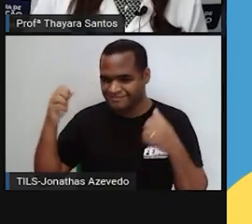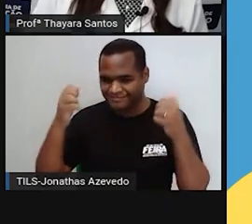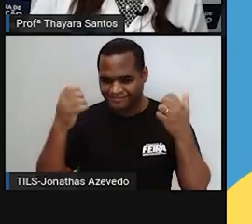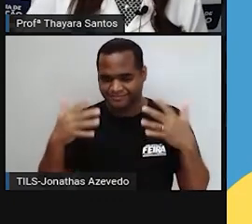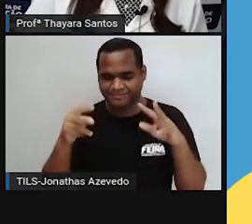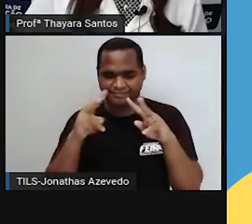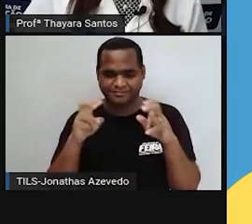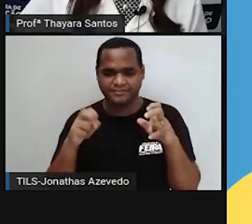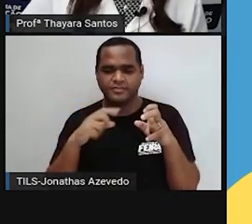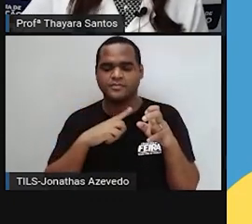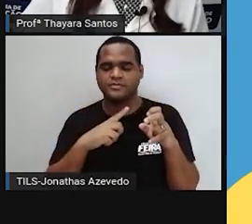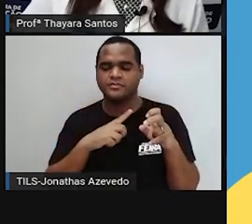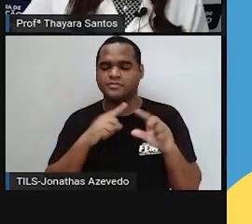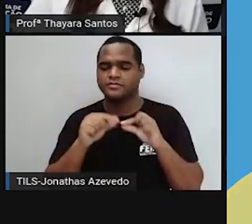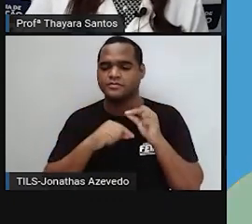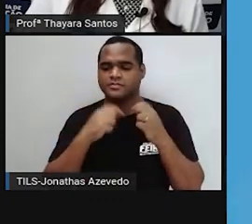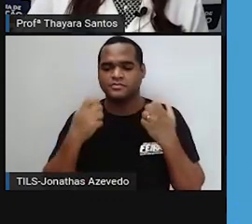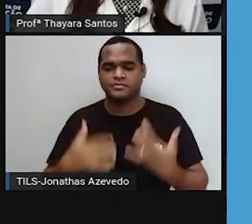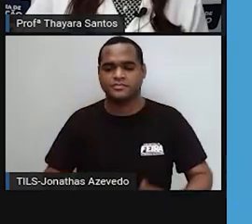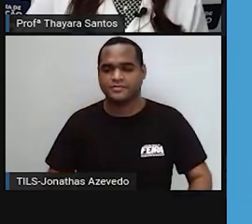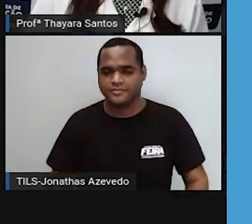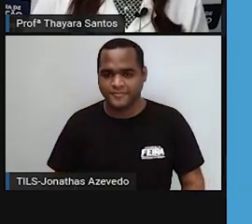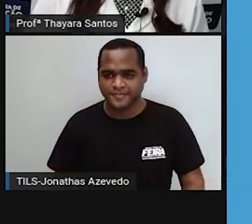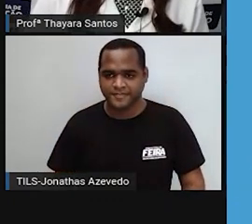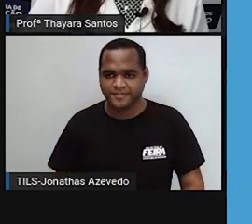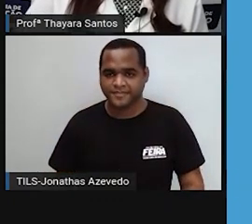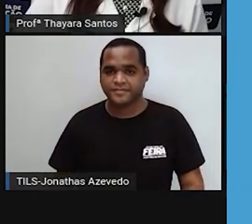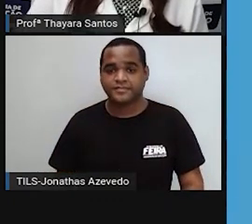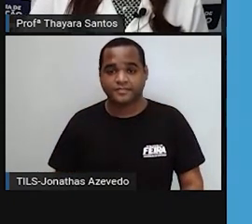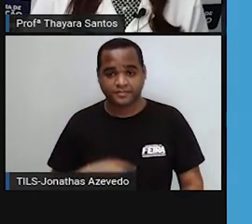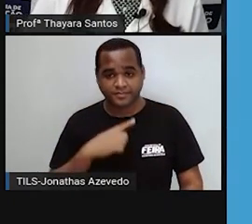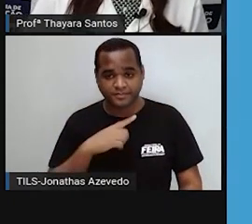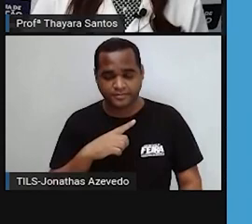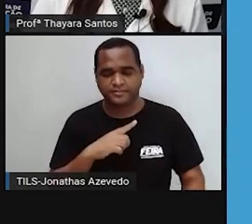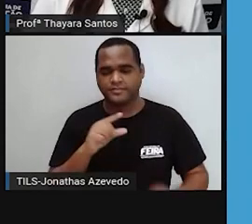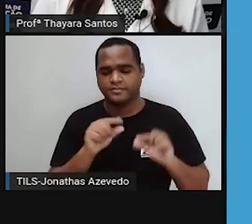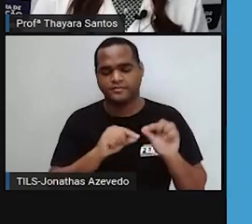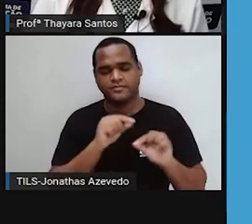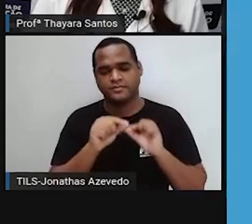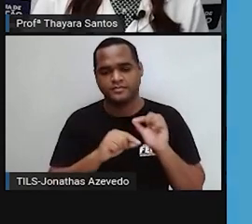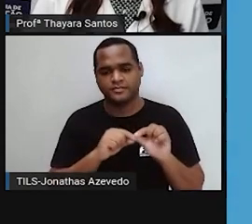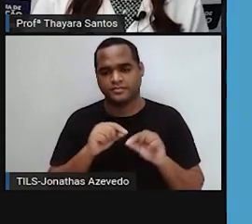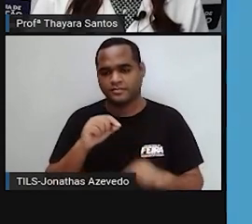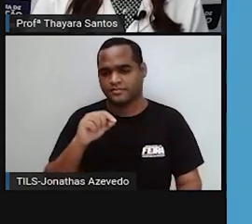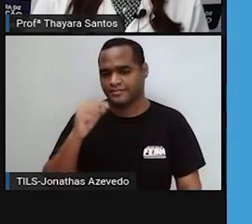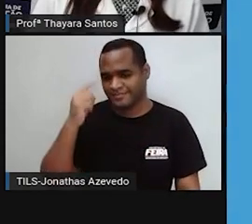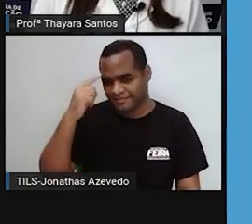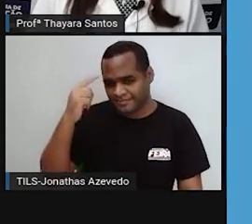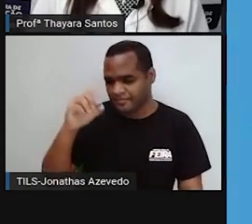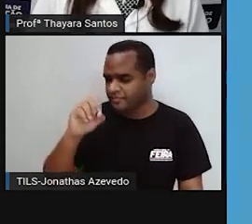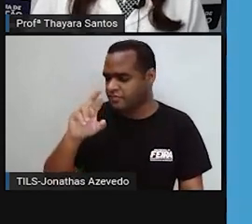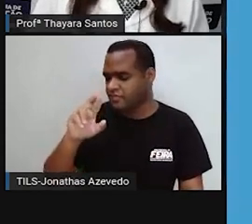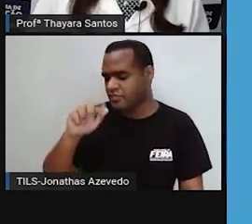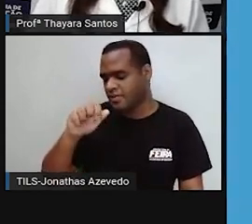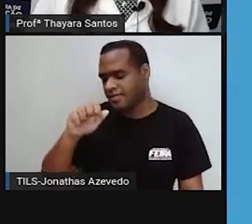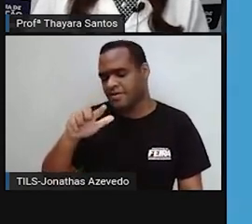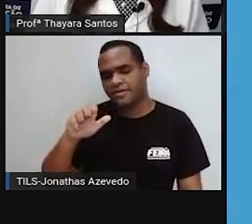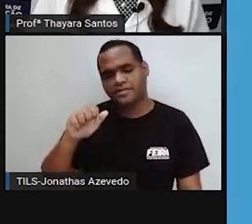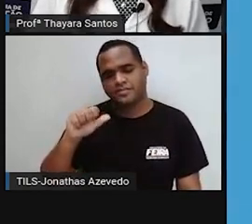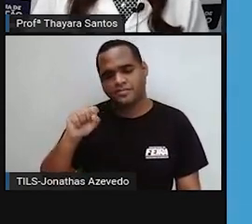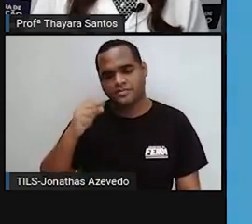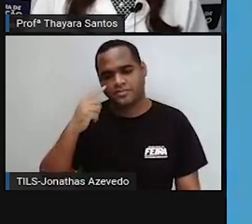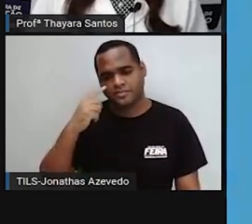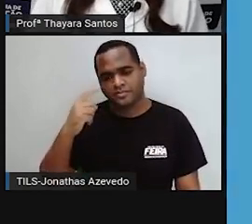o tema da nossa aula. E o tema da aula de hoje é organelas citoplasmáticas. E o que são essas organelas